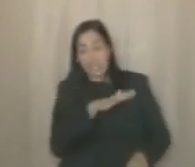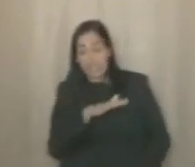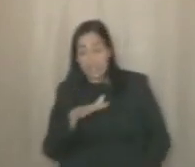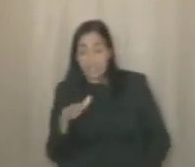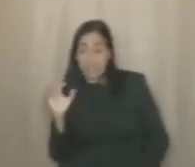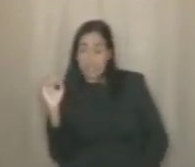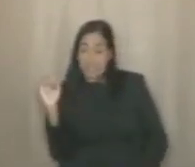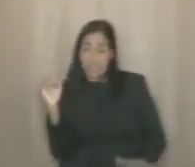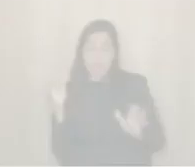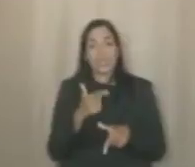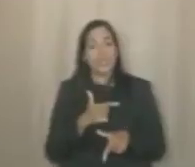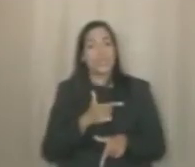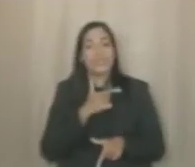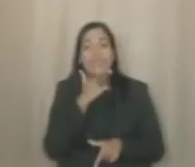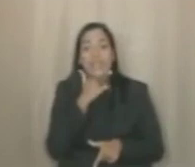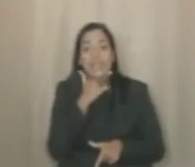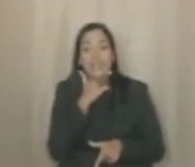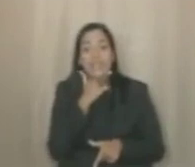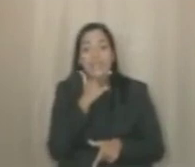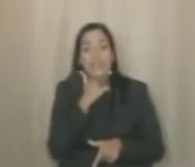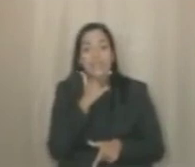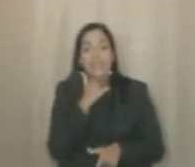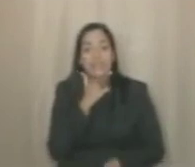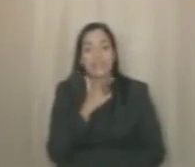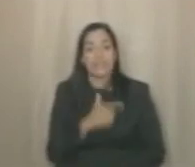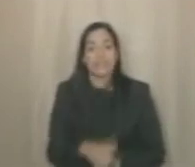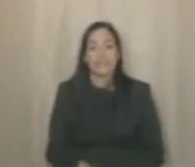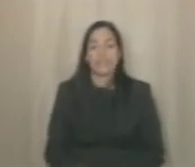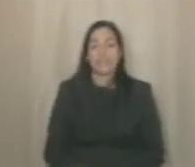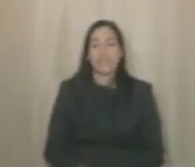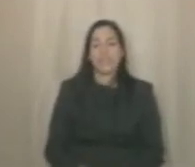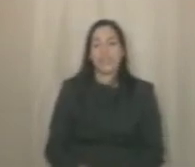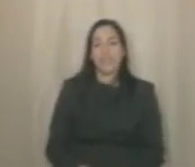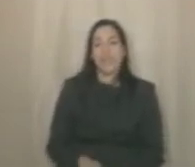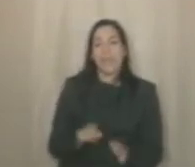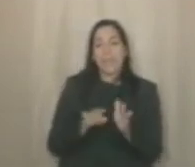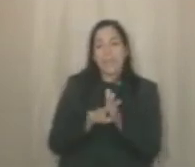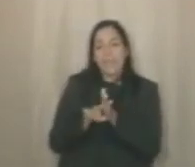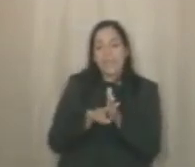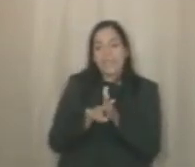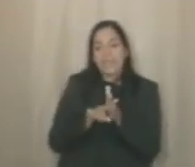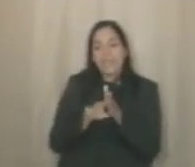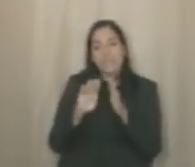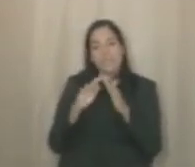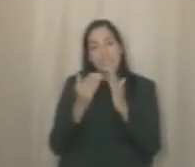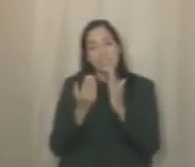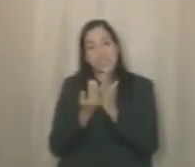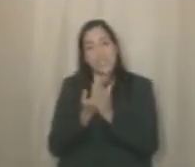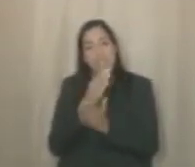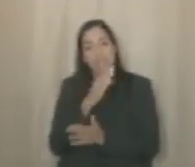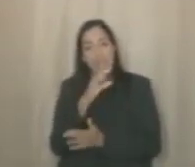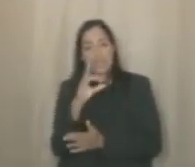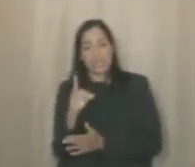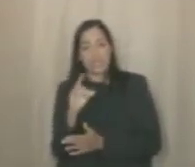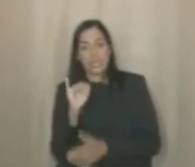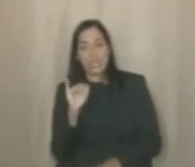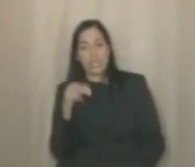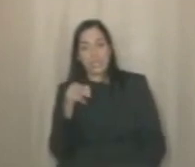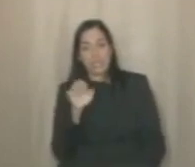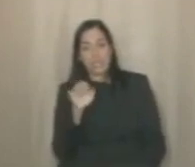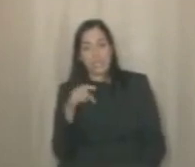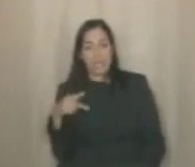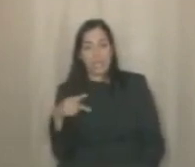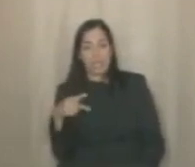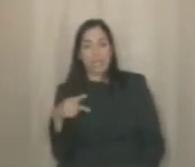de zero aos três anos. O fato é que, de acordo com o consenso escolar coordenado pelo INEP, e